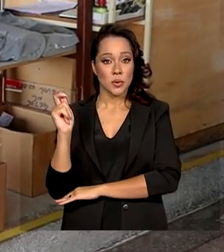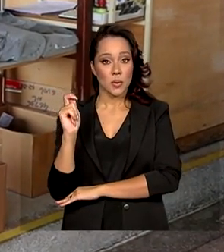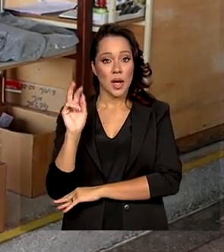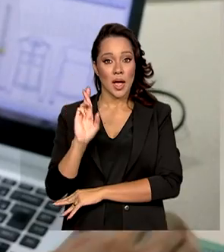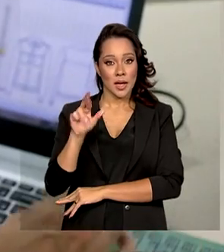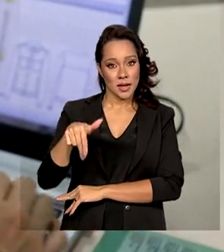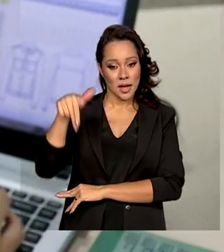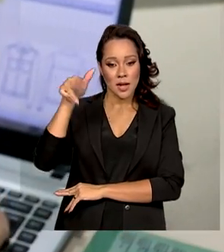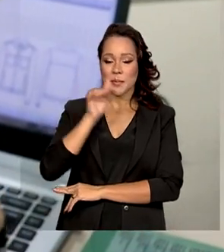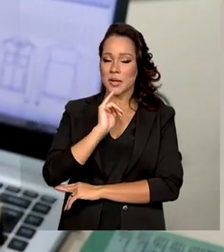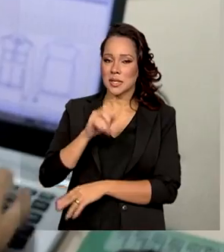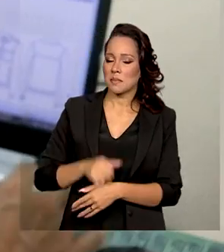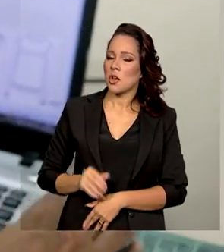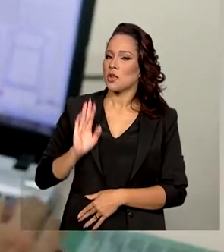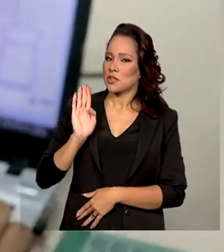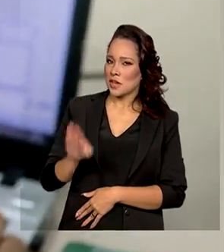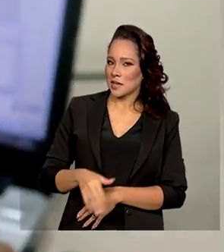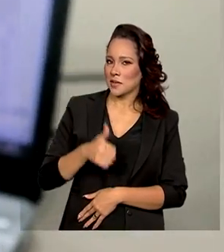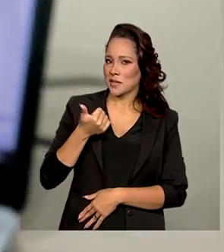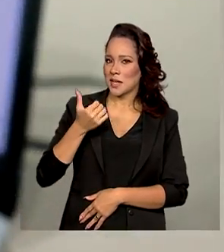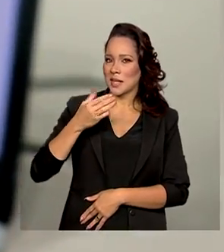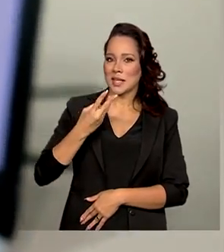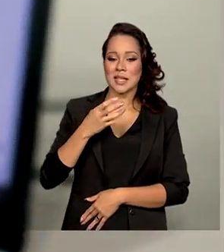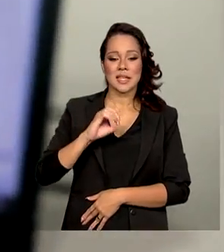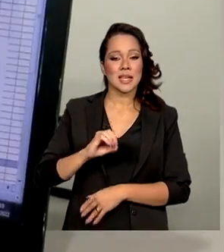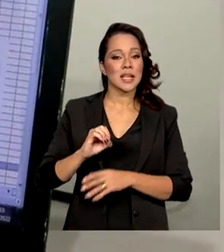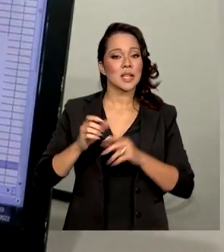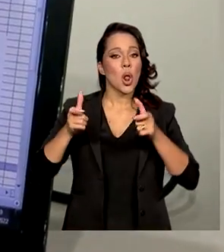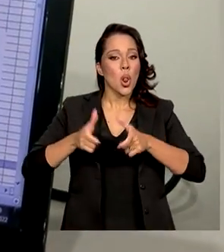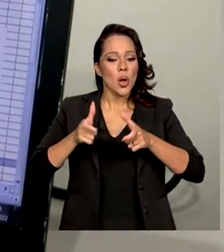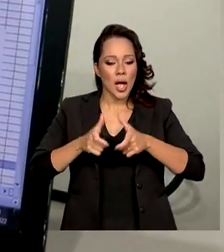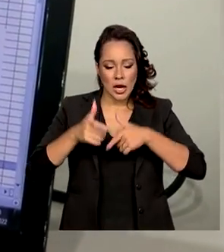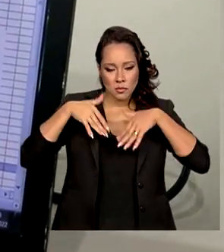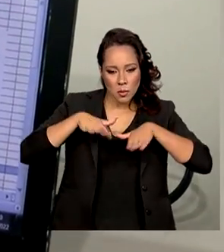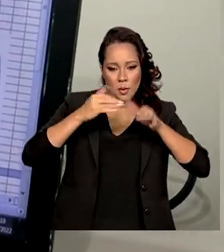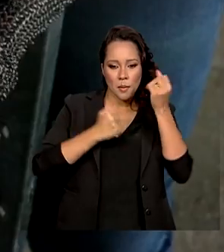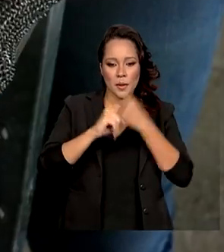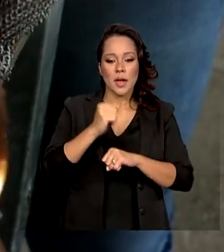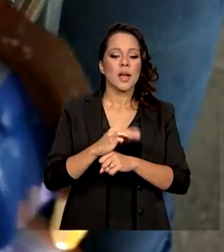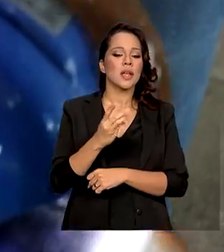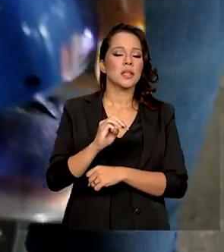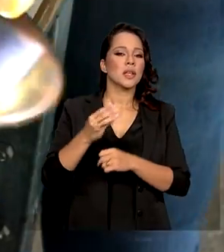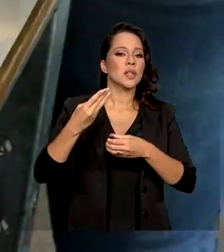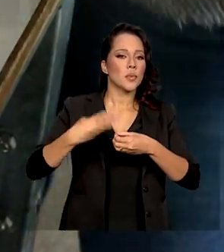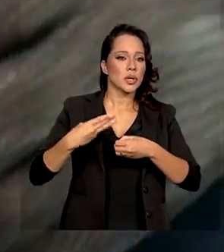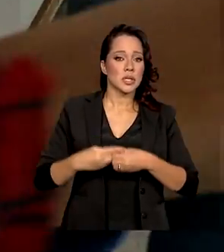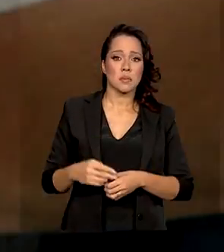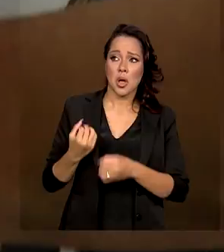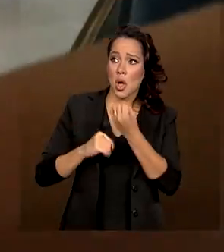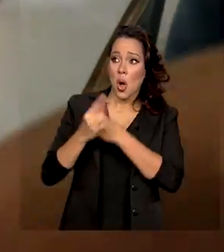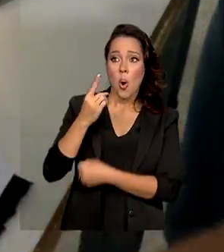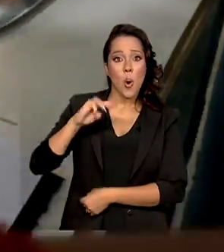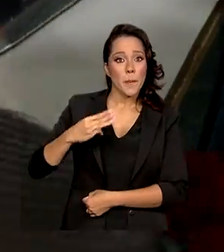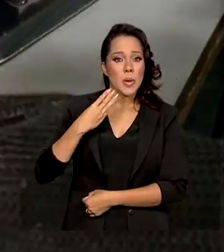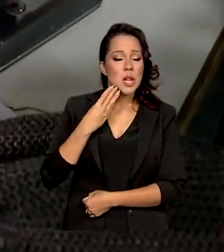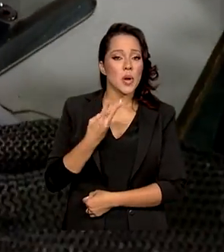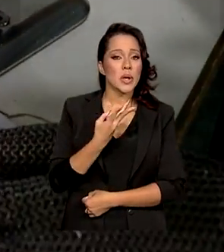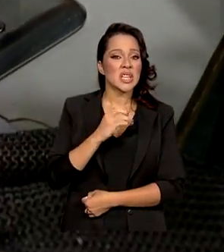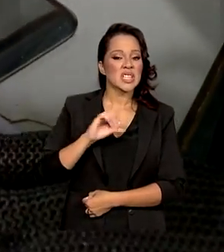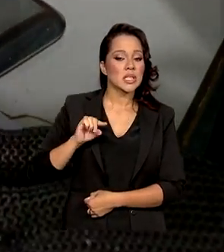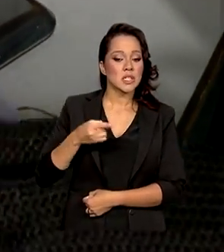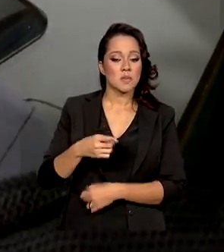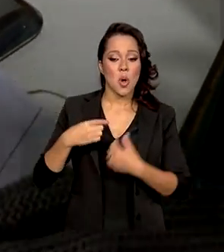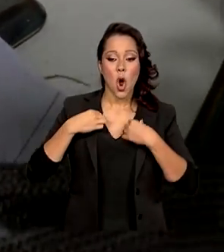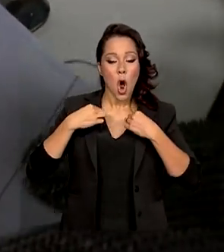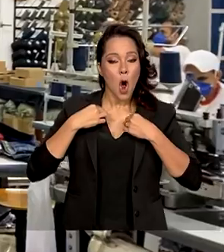do Norte, por exemplo, já são 130 oficinas em 30 municípios que produzem 1 milhão e 300 mil